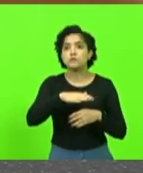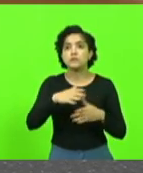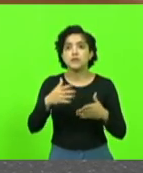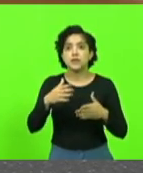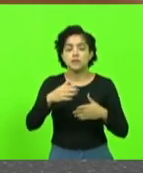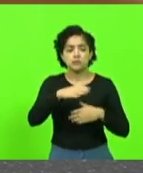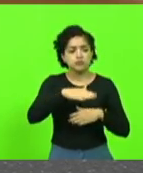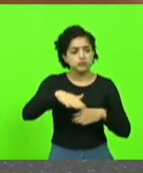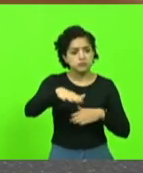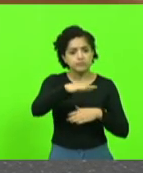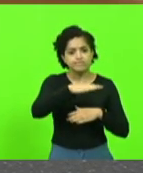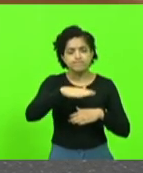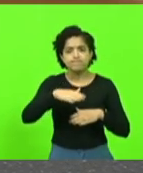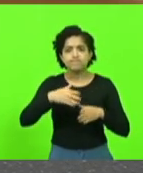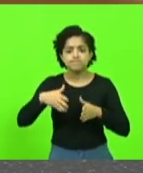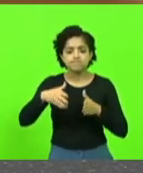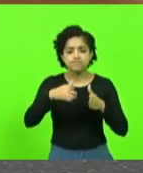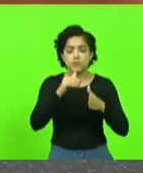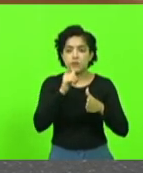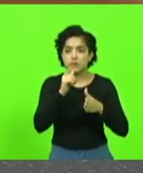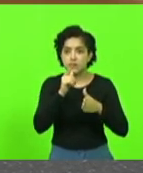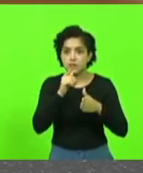vale do Rio do Peixe,